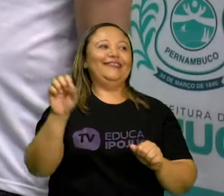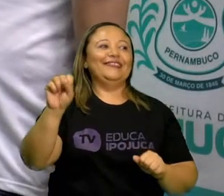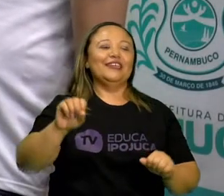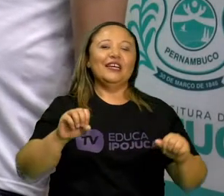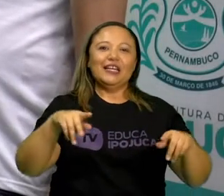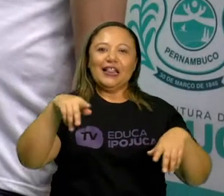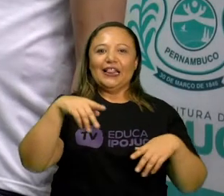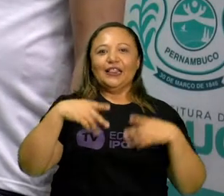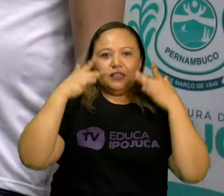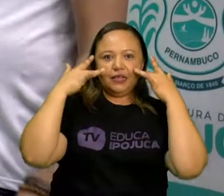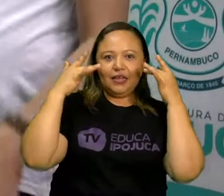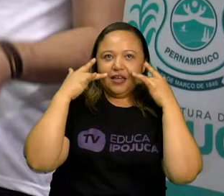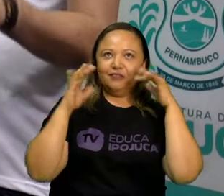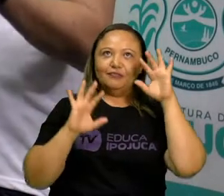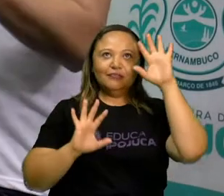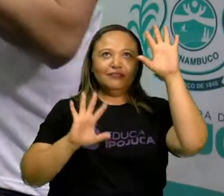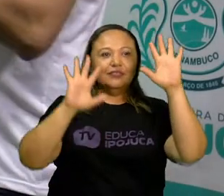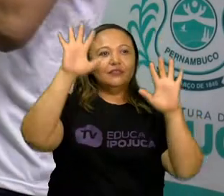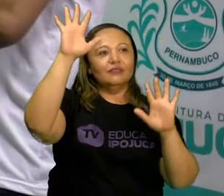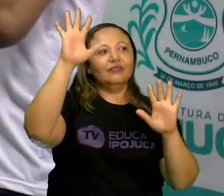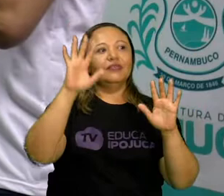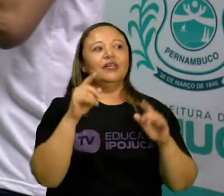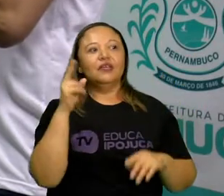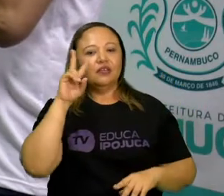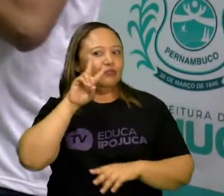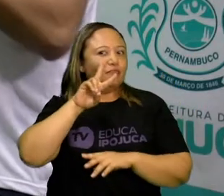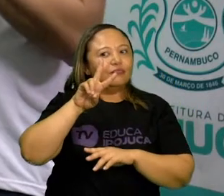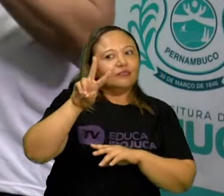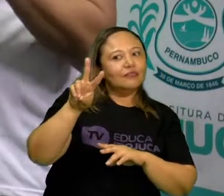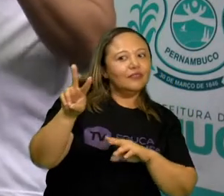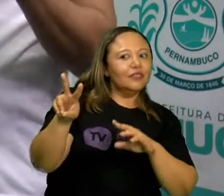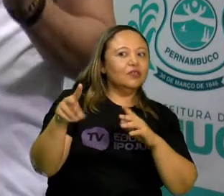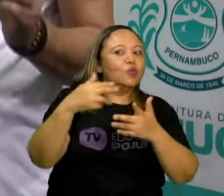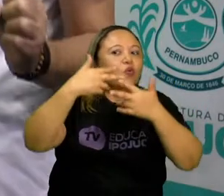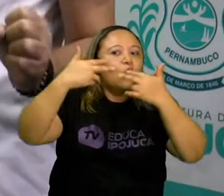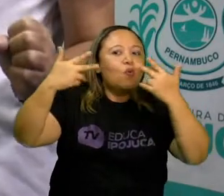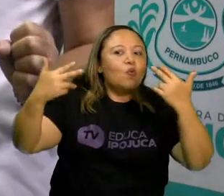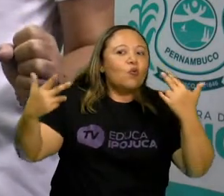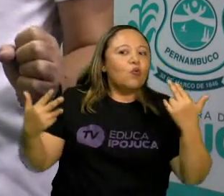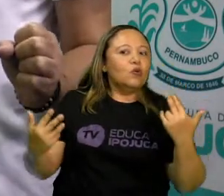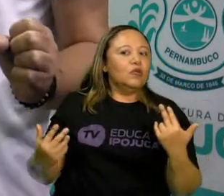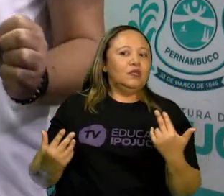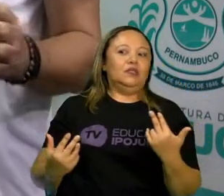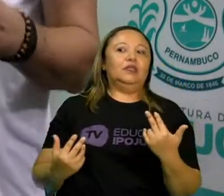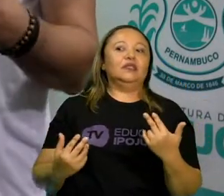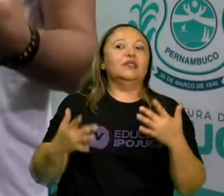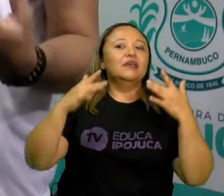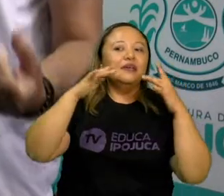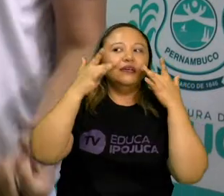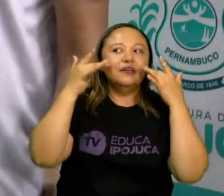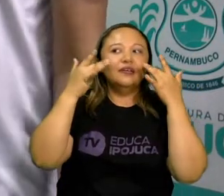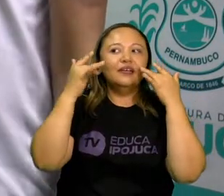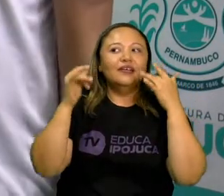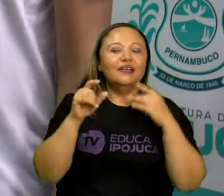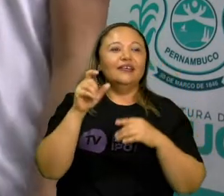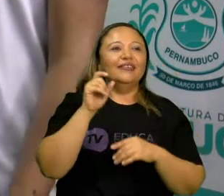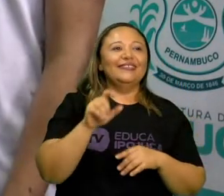Teatro de sombras. Oh, vemos sombras ali, vemos coisas, vemos personagens. Oh meu Deus, o que aconteceu?